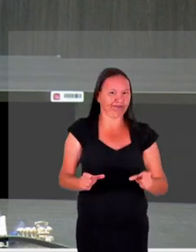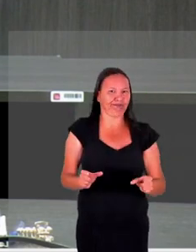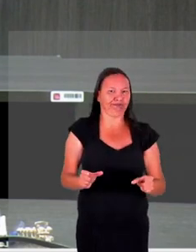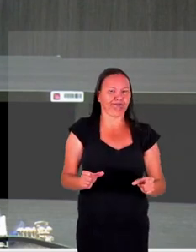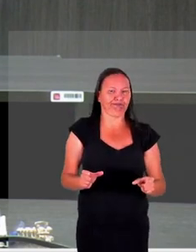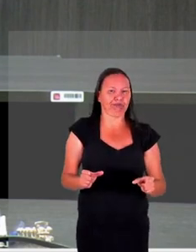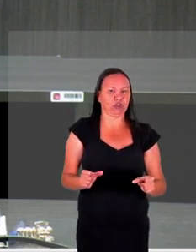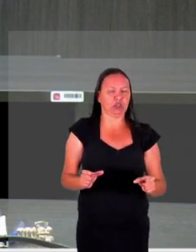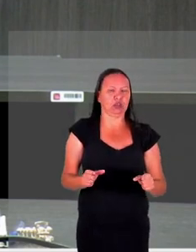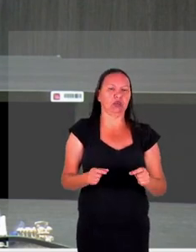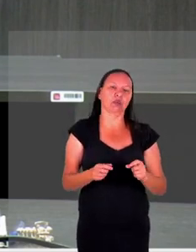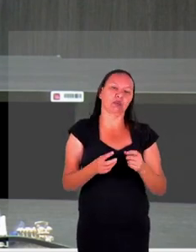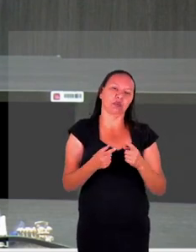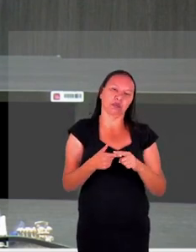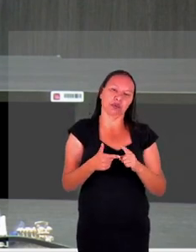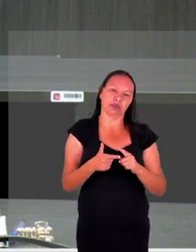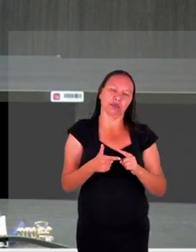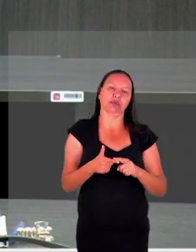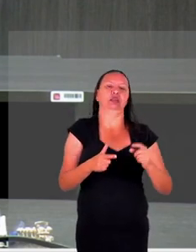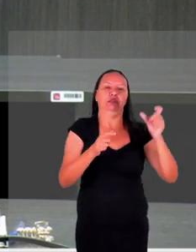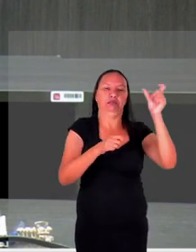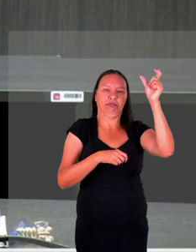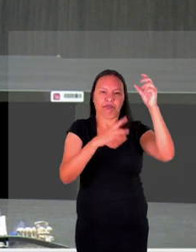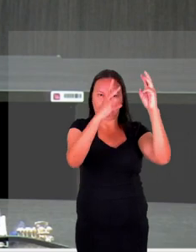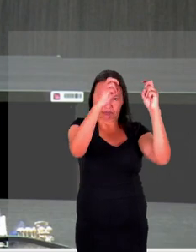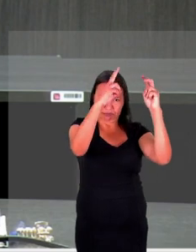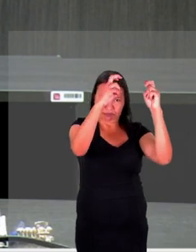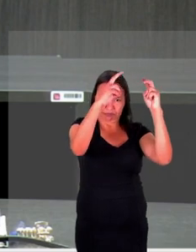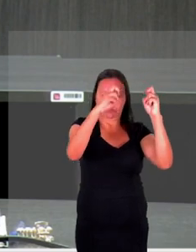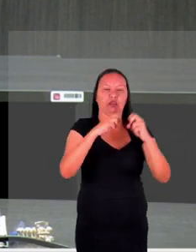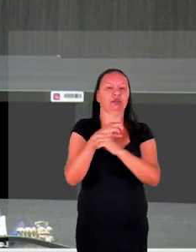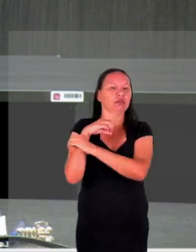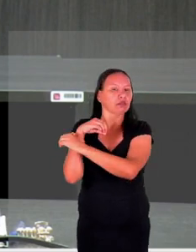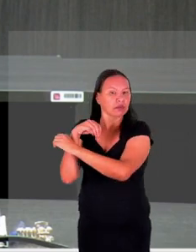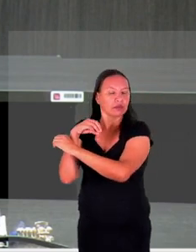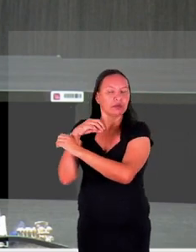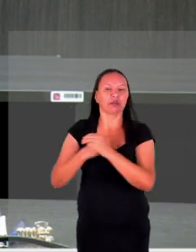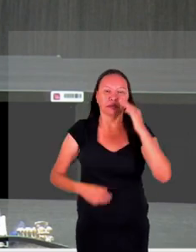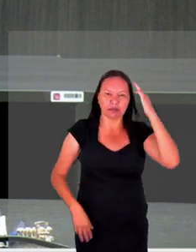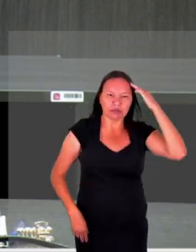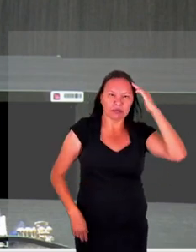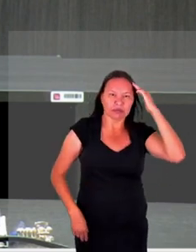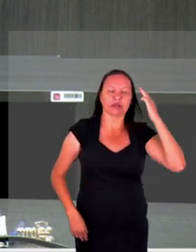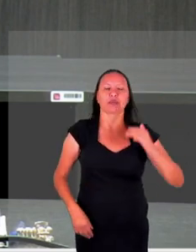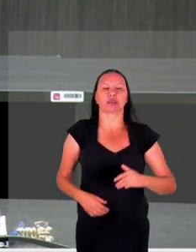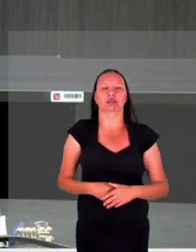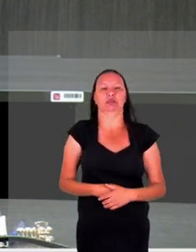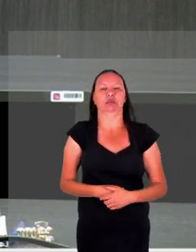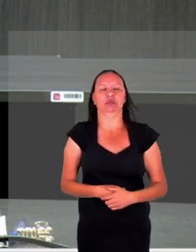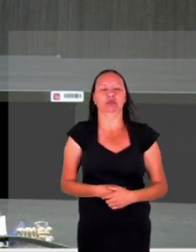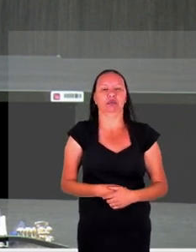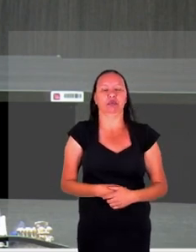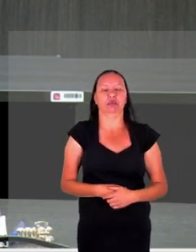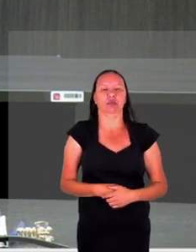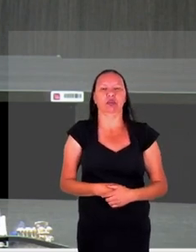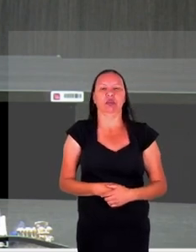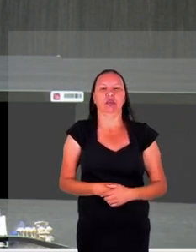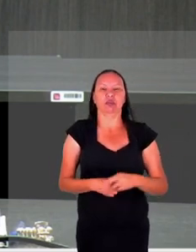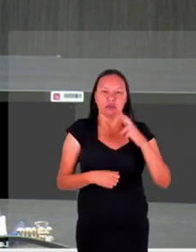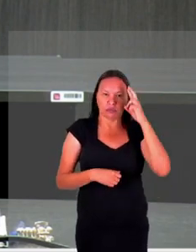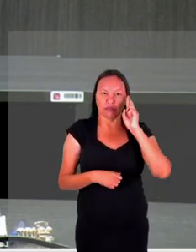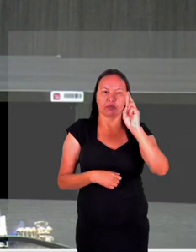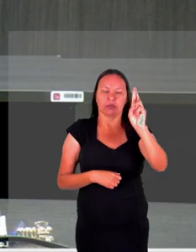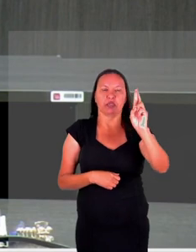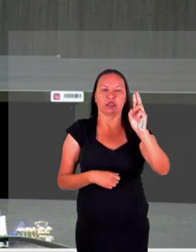ser adotadas e não só isso para que a sociedade civil saiba também tenha informação sobre os seus direitos e